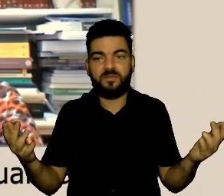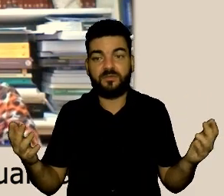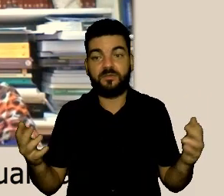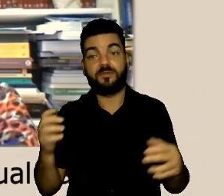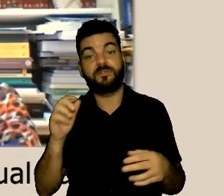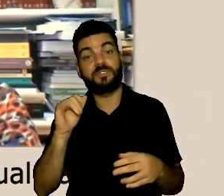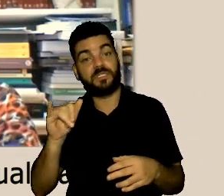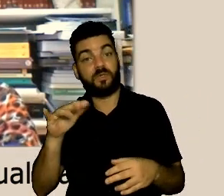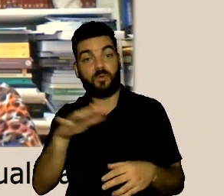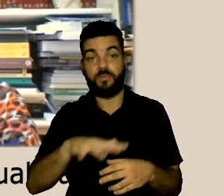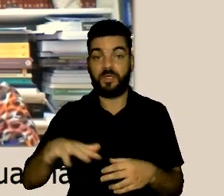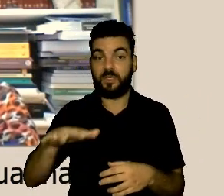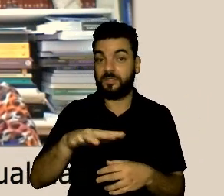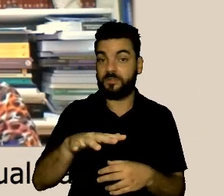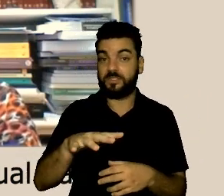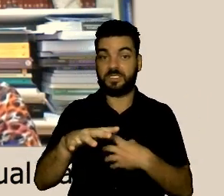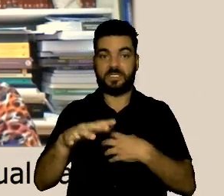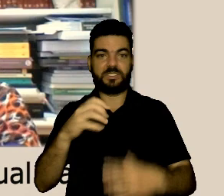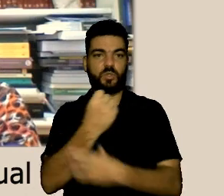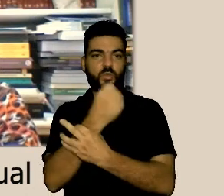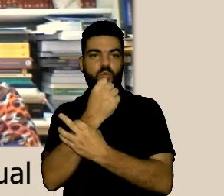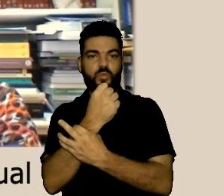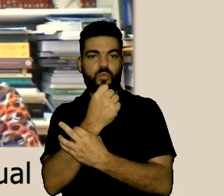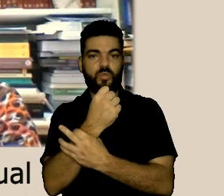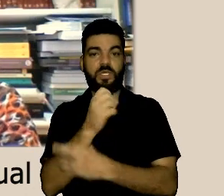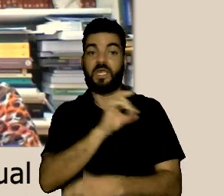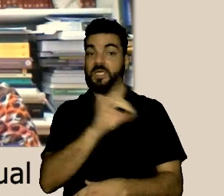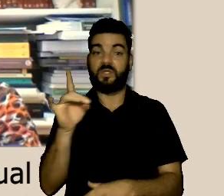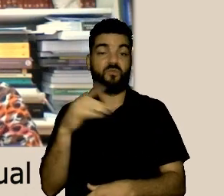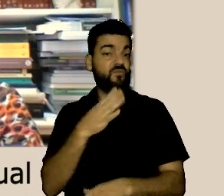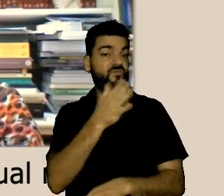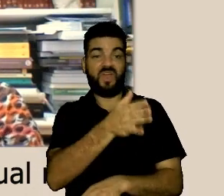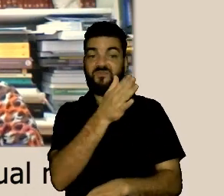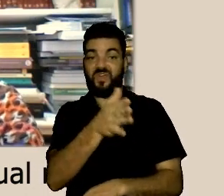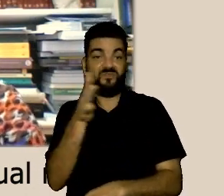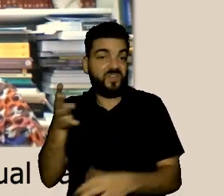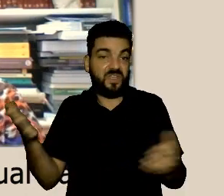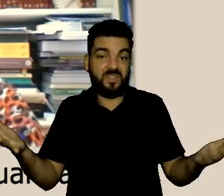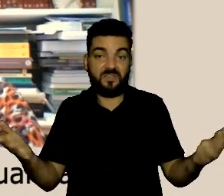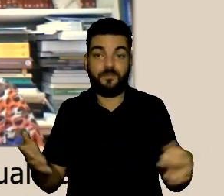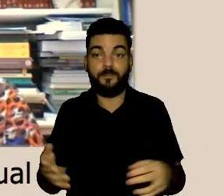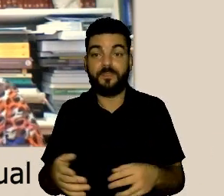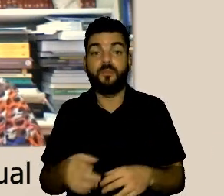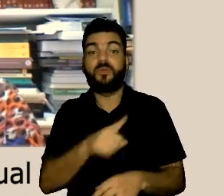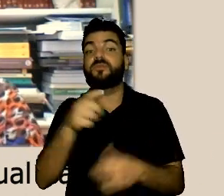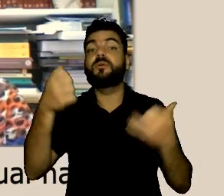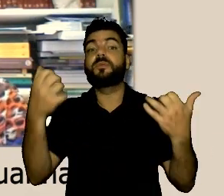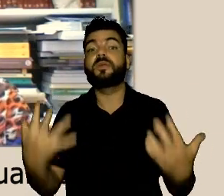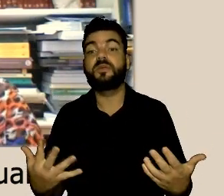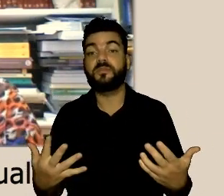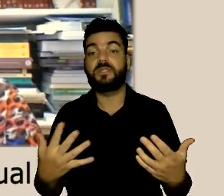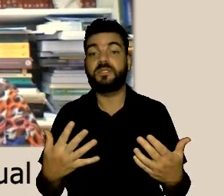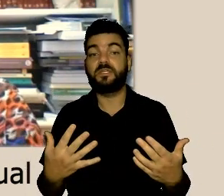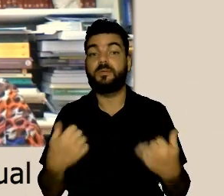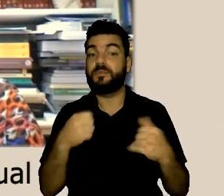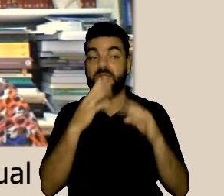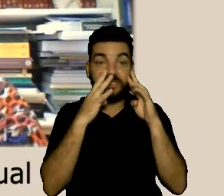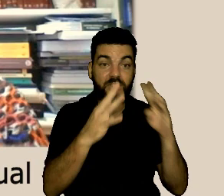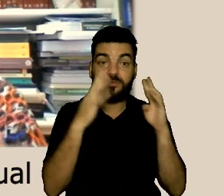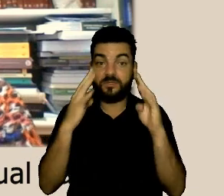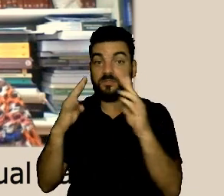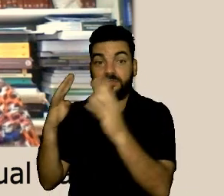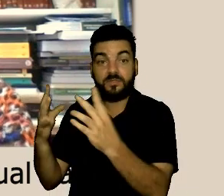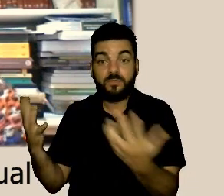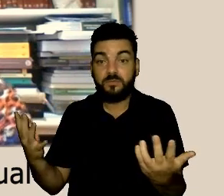e da segurança eu acho que se há um ambiente seguro as pessoas ficam mais